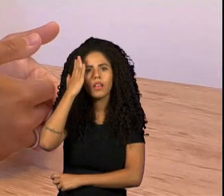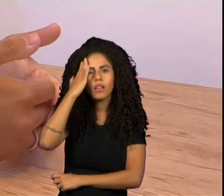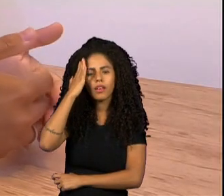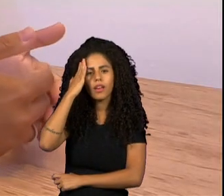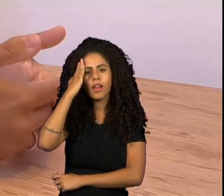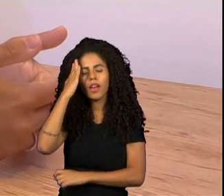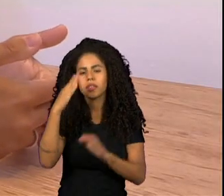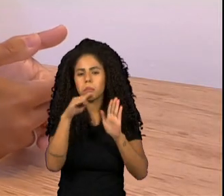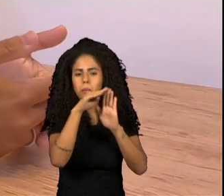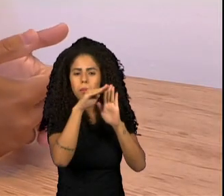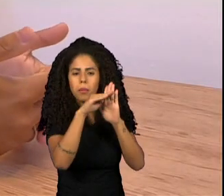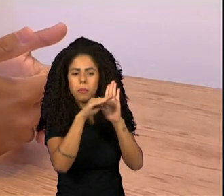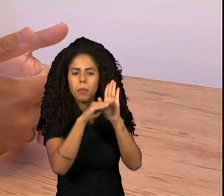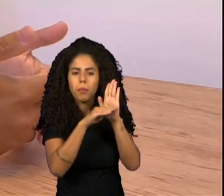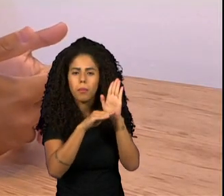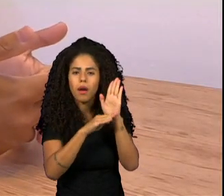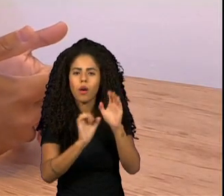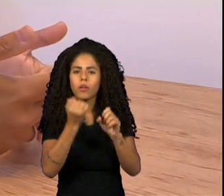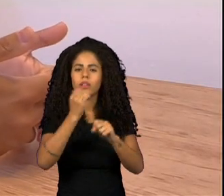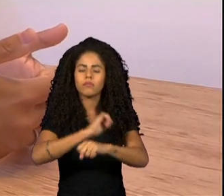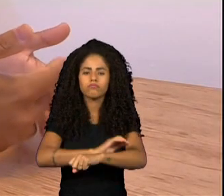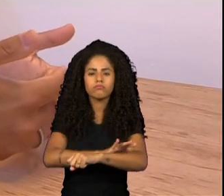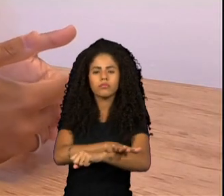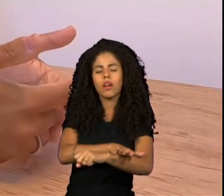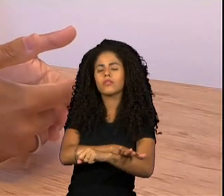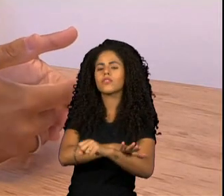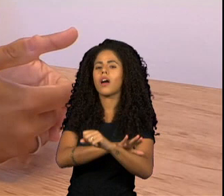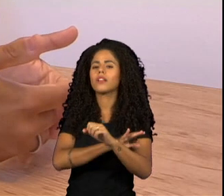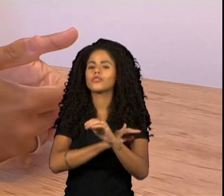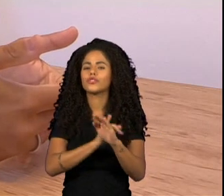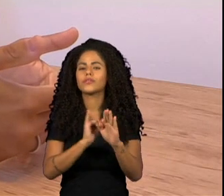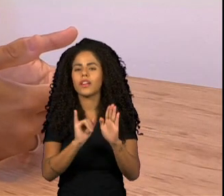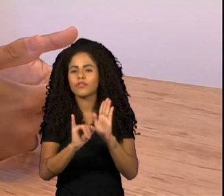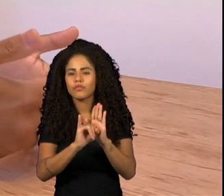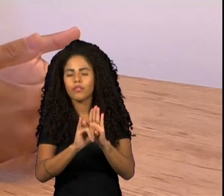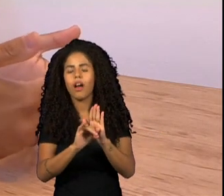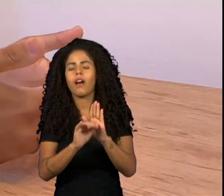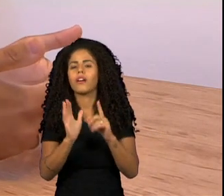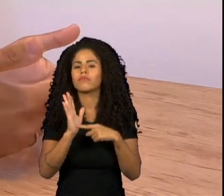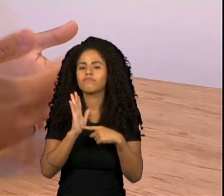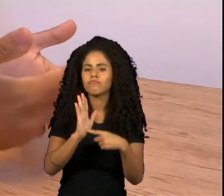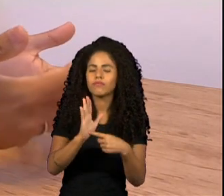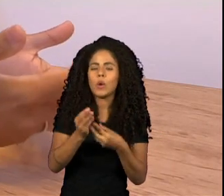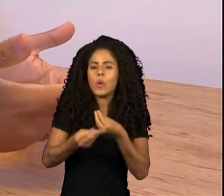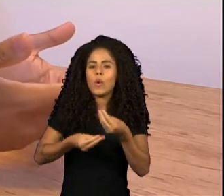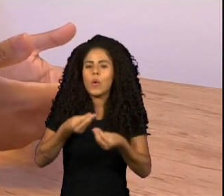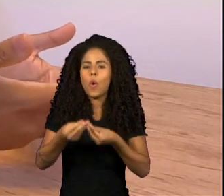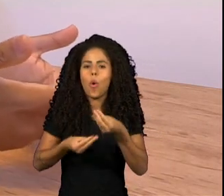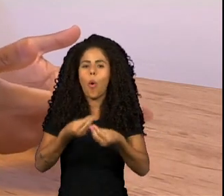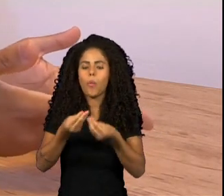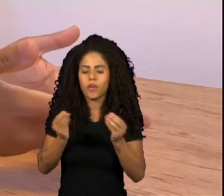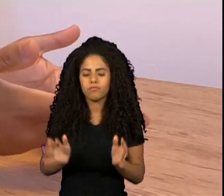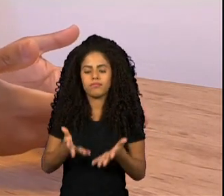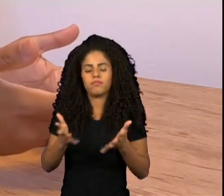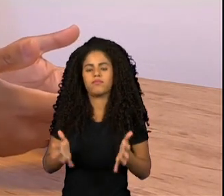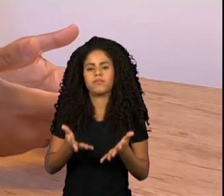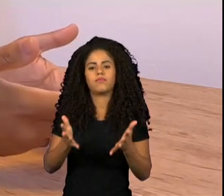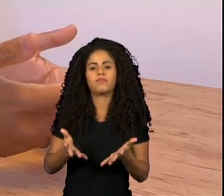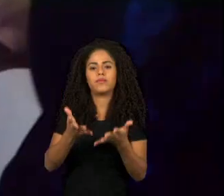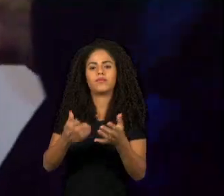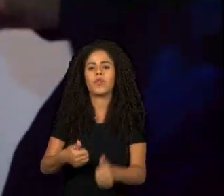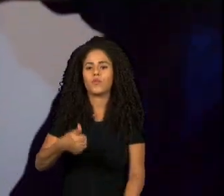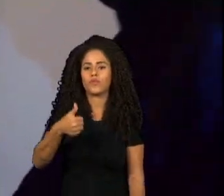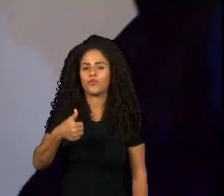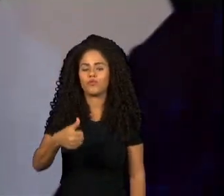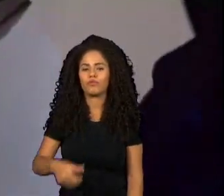pauta racial e identitária dentro da publicidade, sabendo que isso pode influenciar positivamente, né?